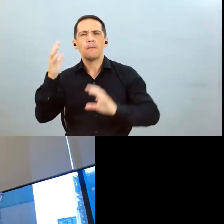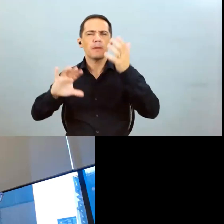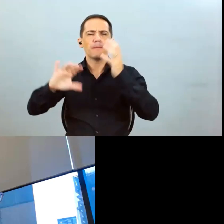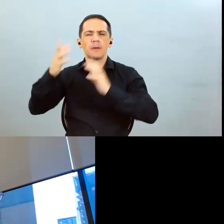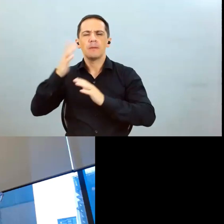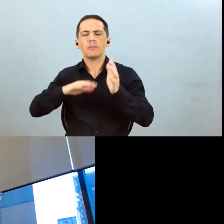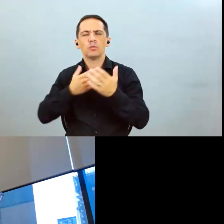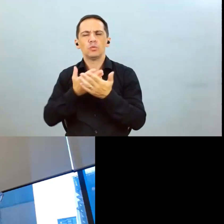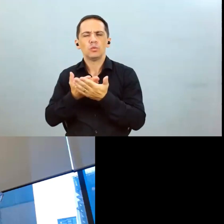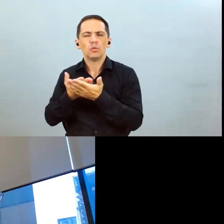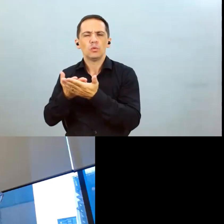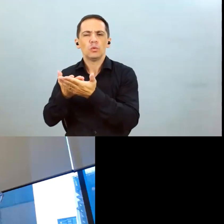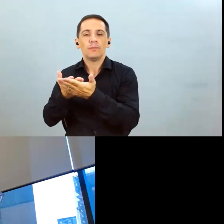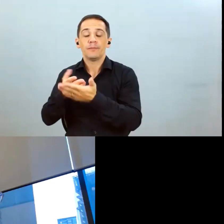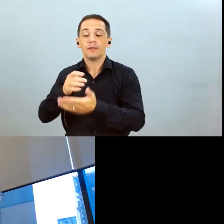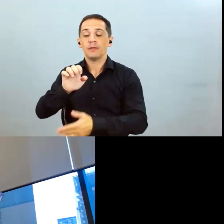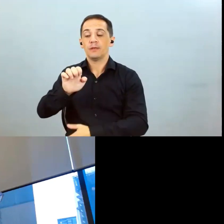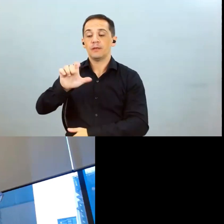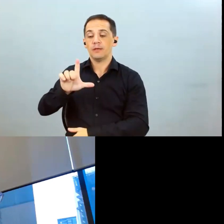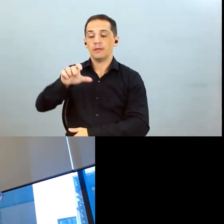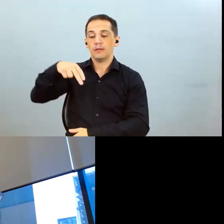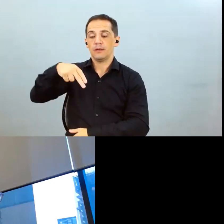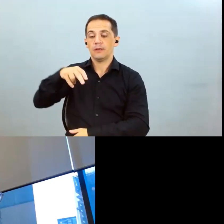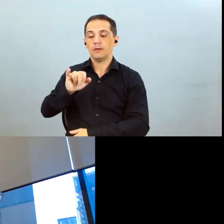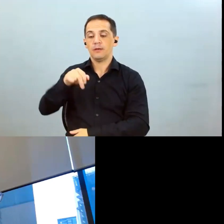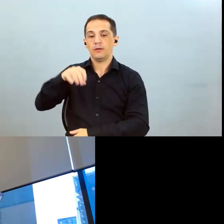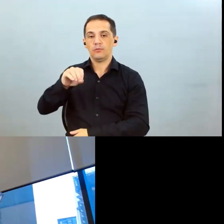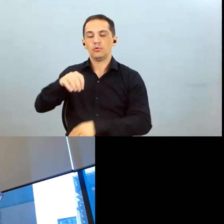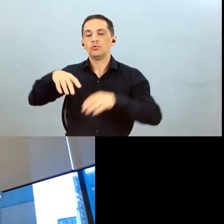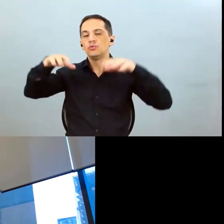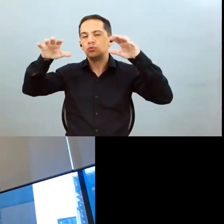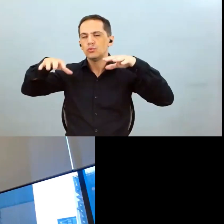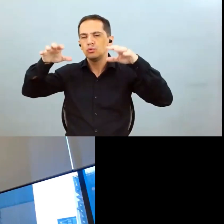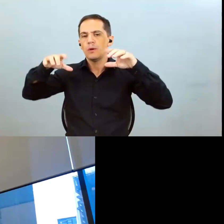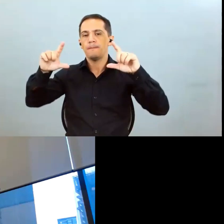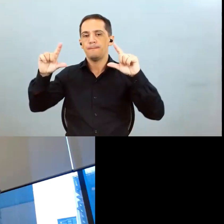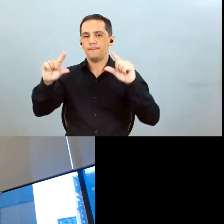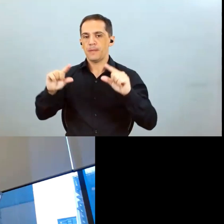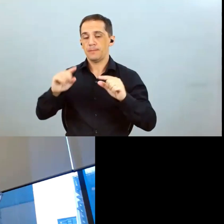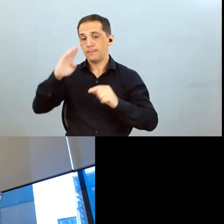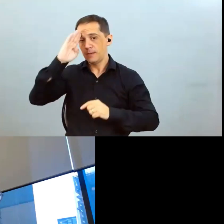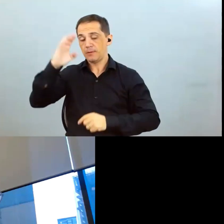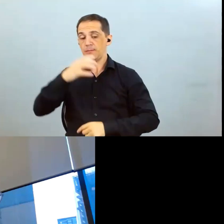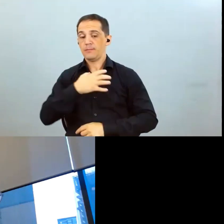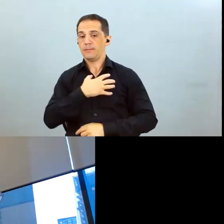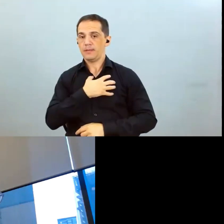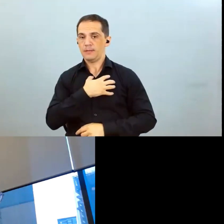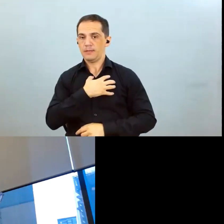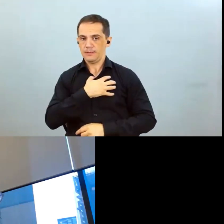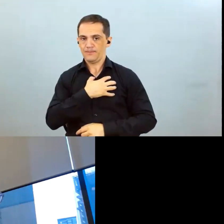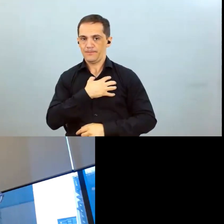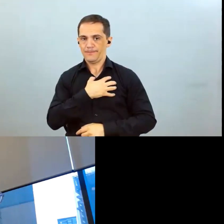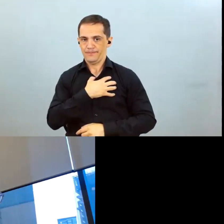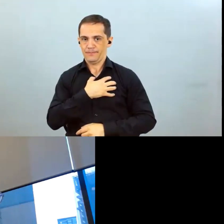anos de El Ninho normalmente tem um pouco menos de chuva especificamente na Bahia que é a região que é onde